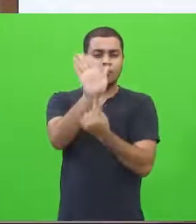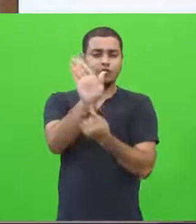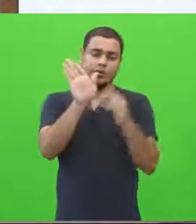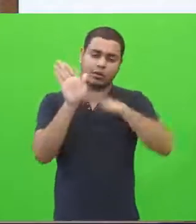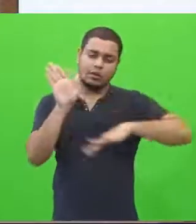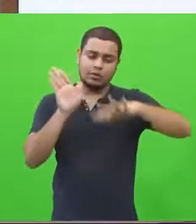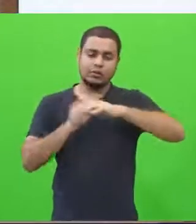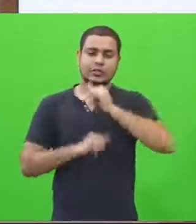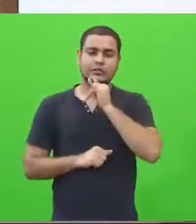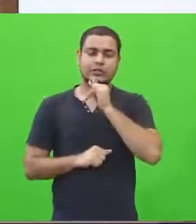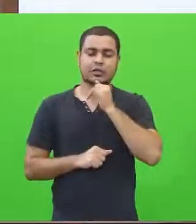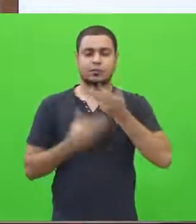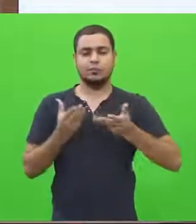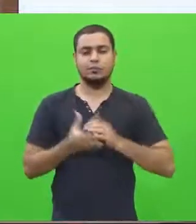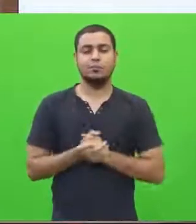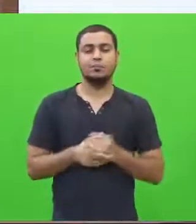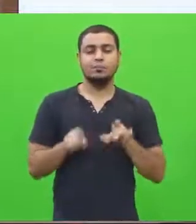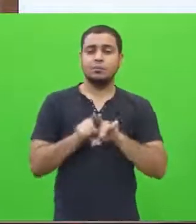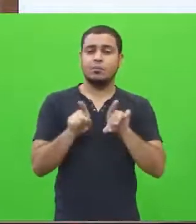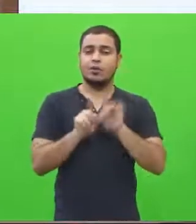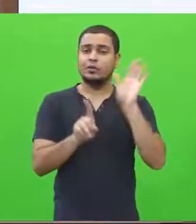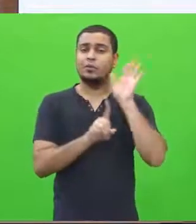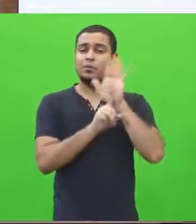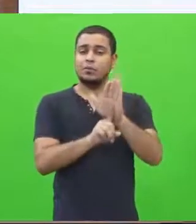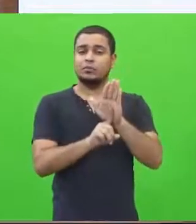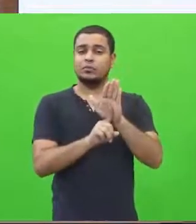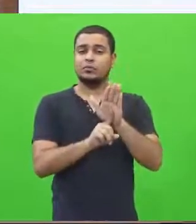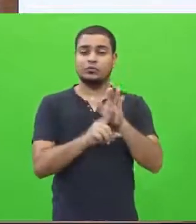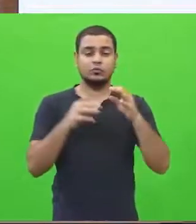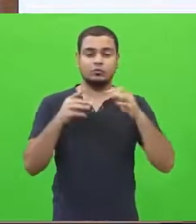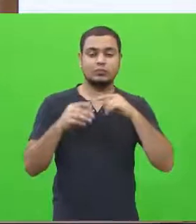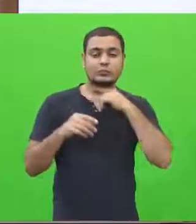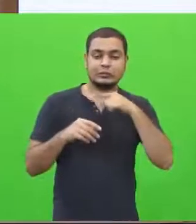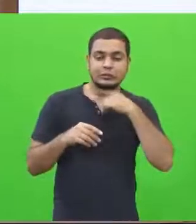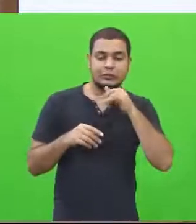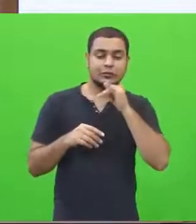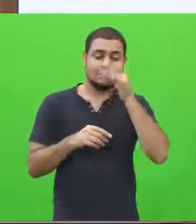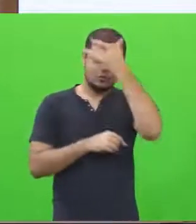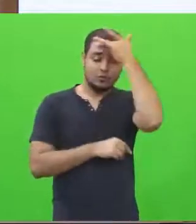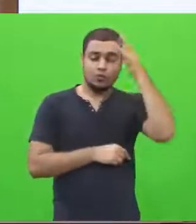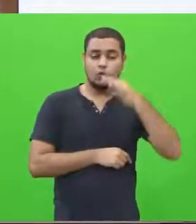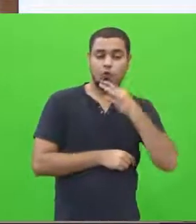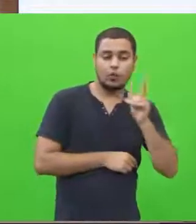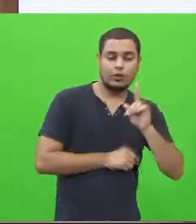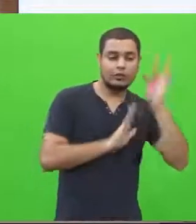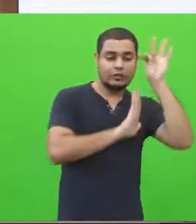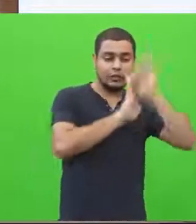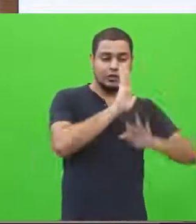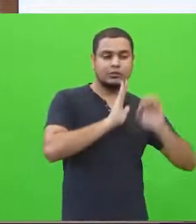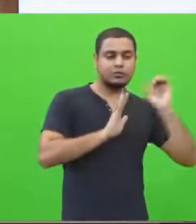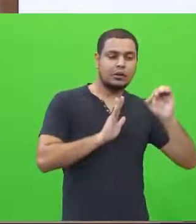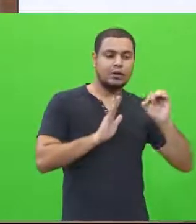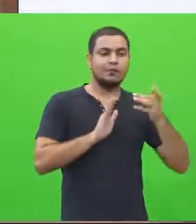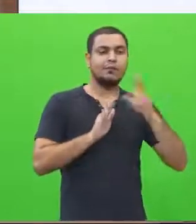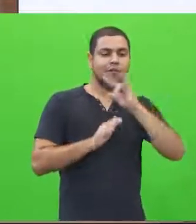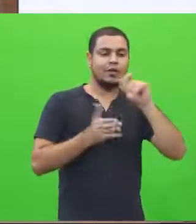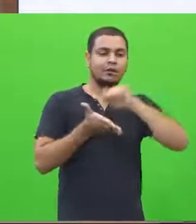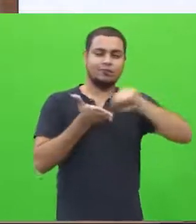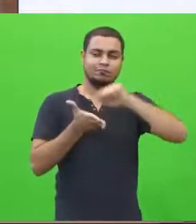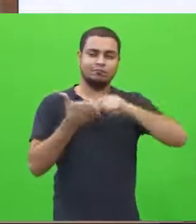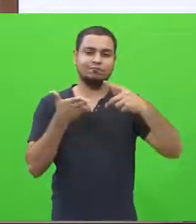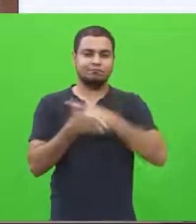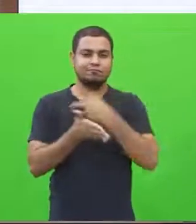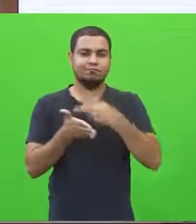servir como exemplo, para mostrar que o total desconhecimento acerca dos eixos gramaticais, ou melhor, dos